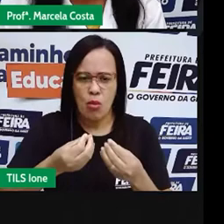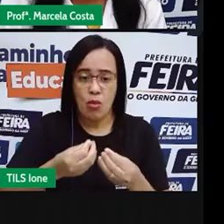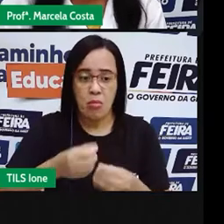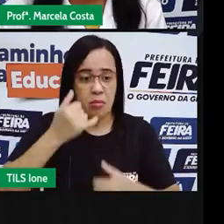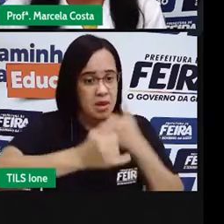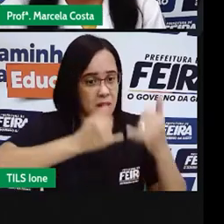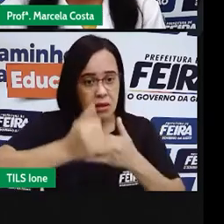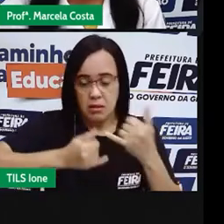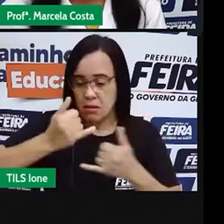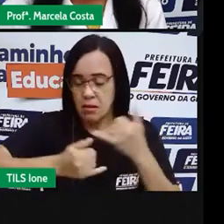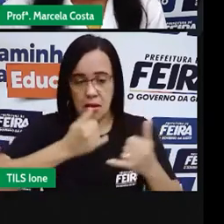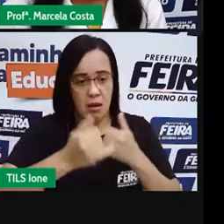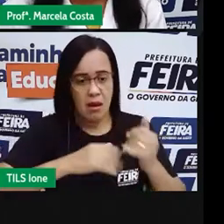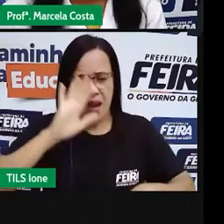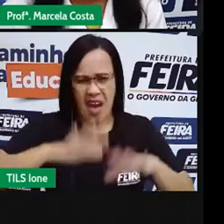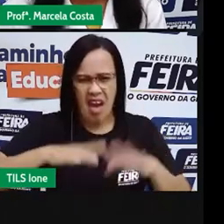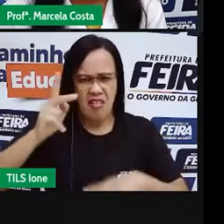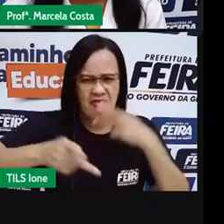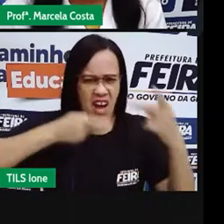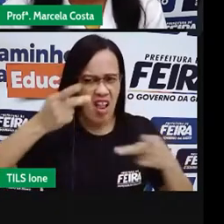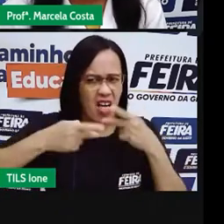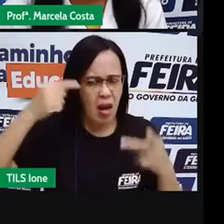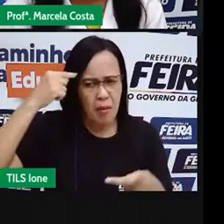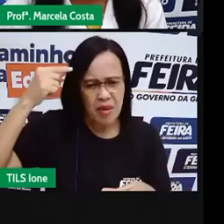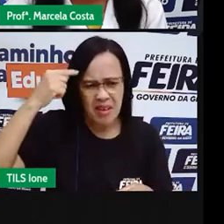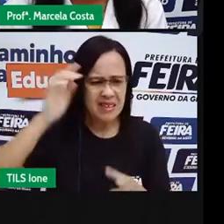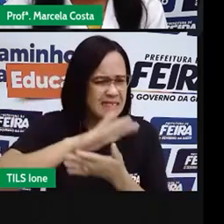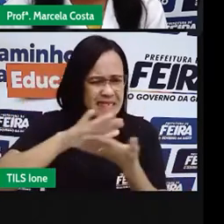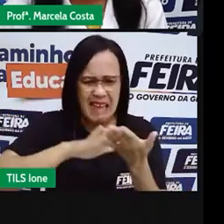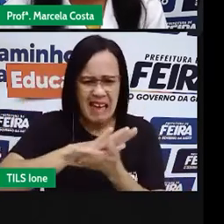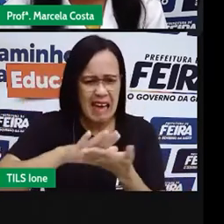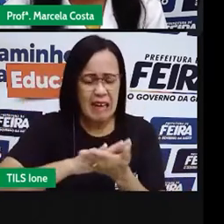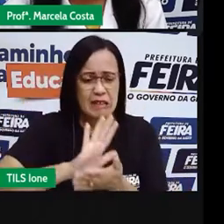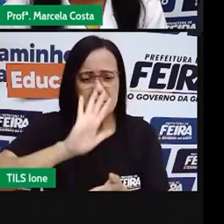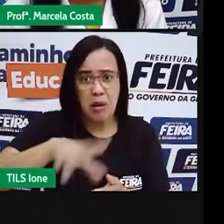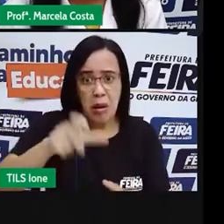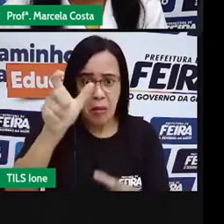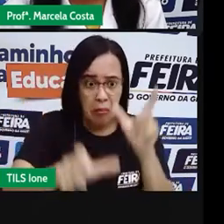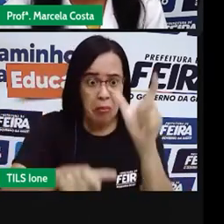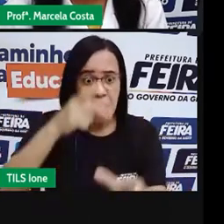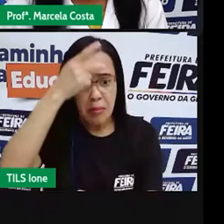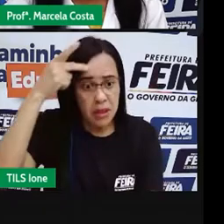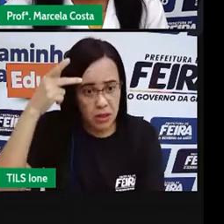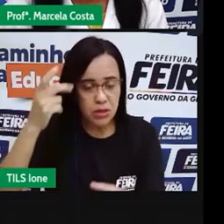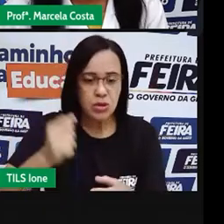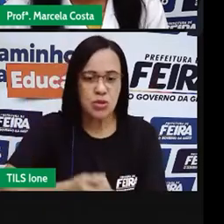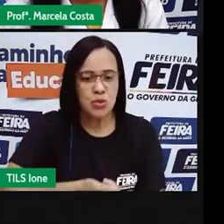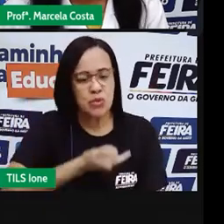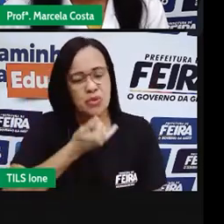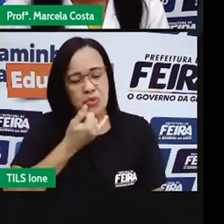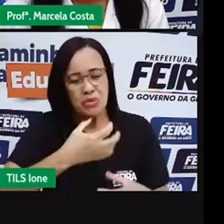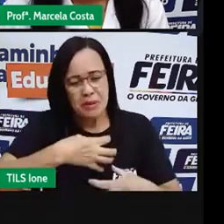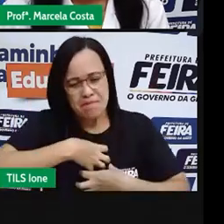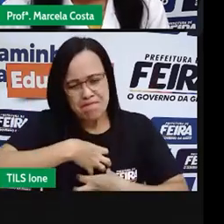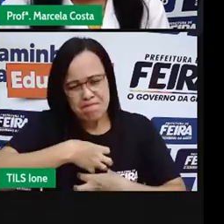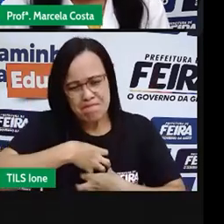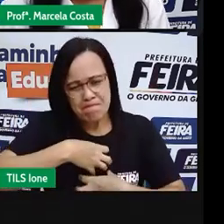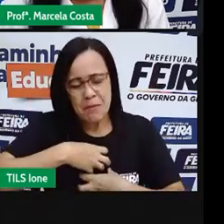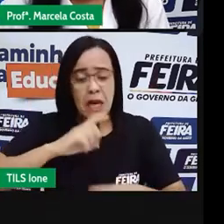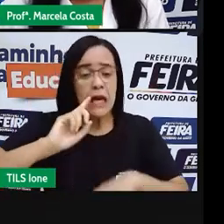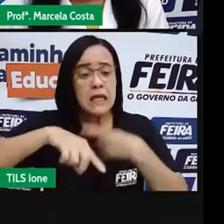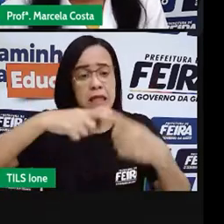Às vezes, falava sem pensar. E, por isso, acabava magoando as pessoas. Mas, em seguida, pedia